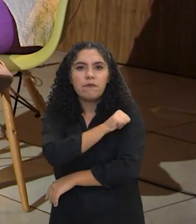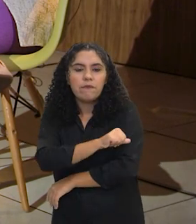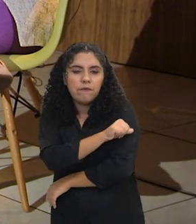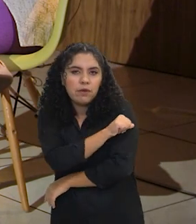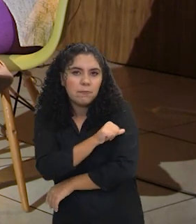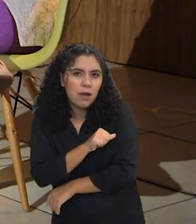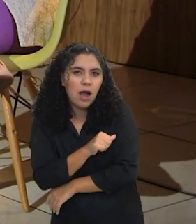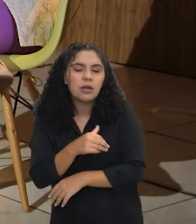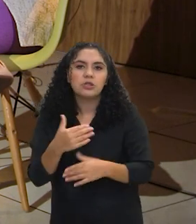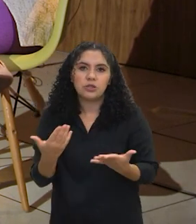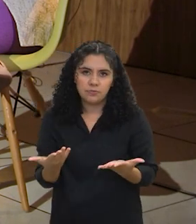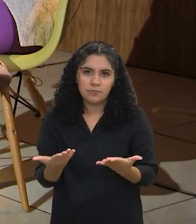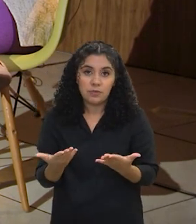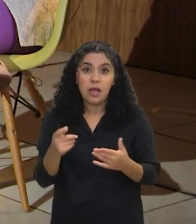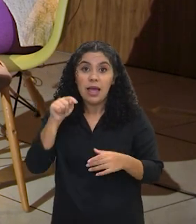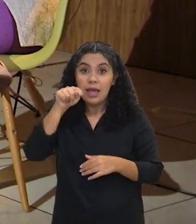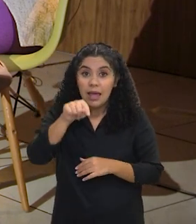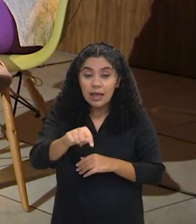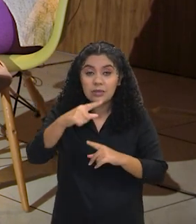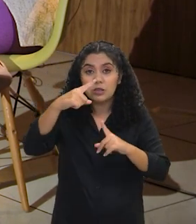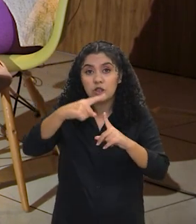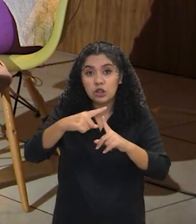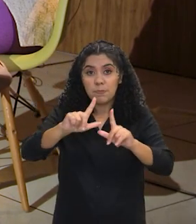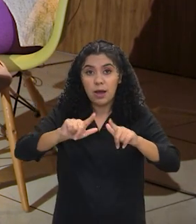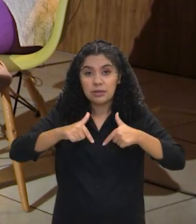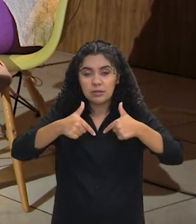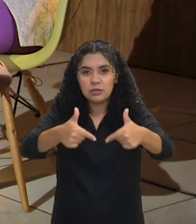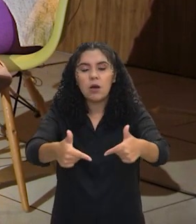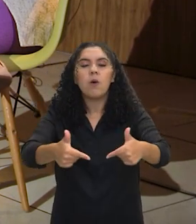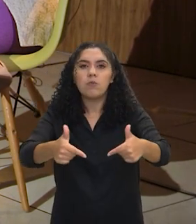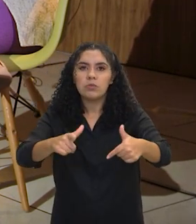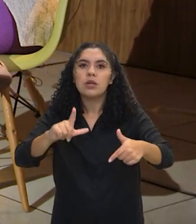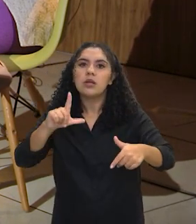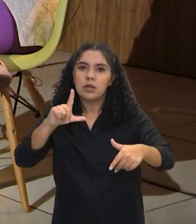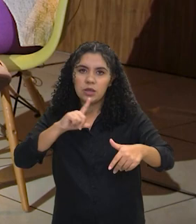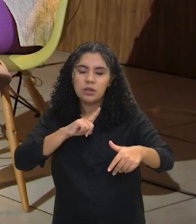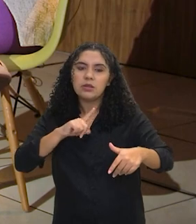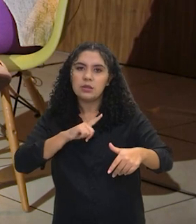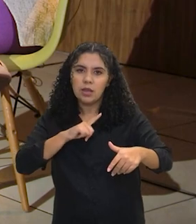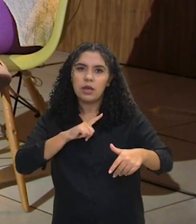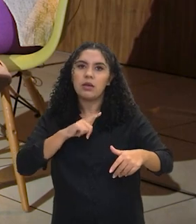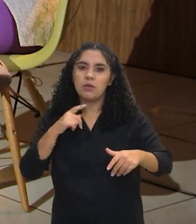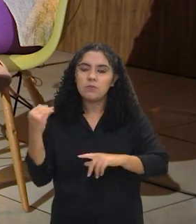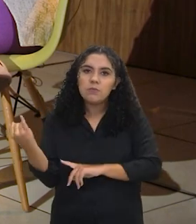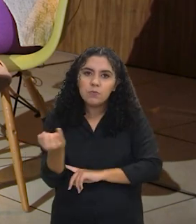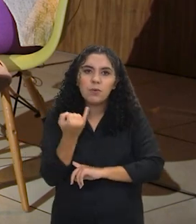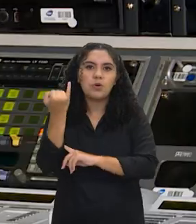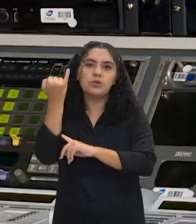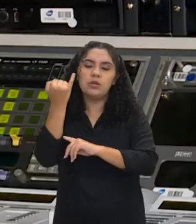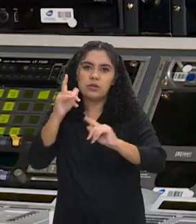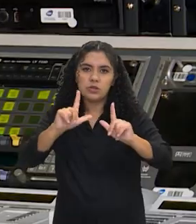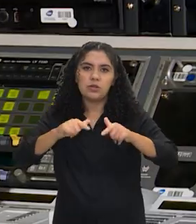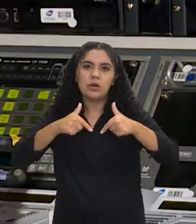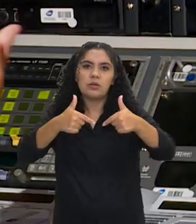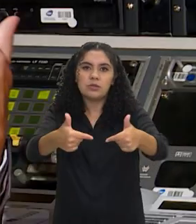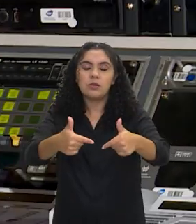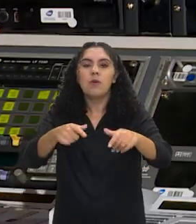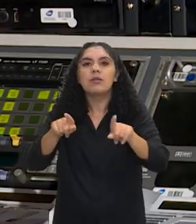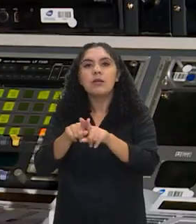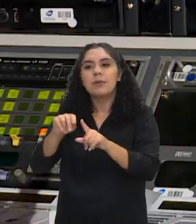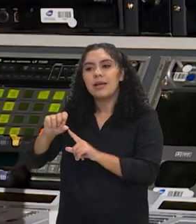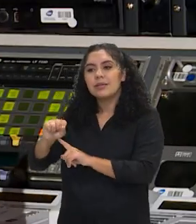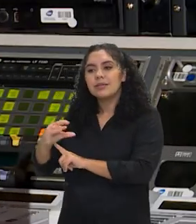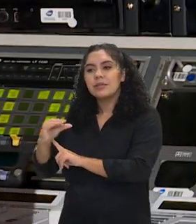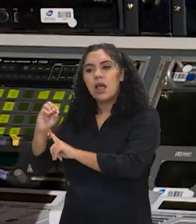você consegue identificar pelo Comunica.br. Esse tipo de ação cumpre um papel muito grande no enfrentamento à desinformação e isso é uma ação da